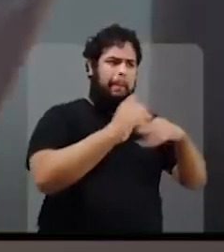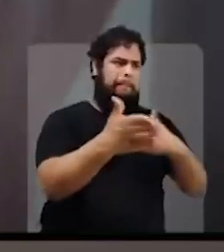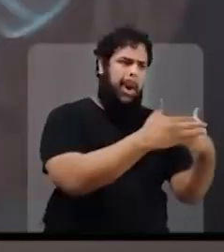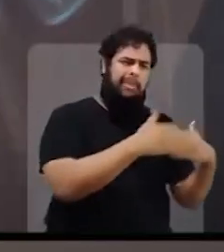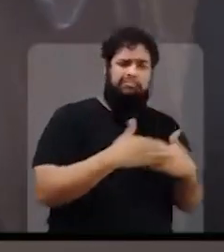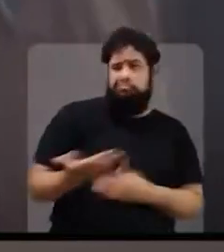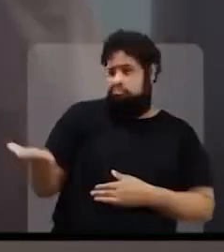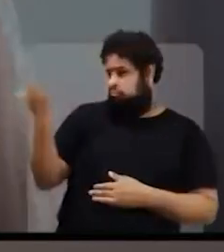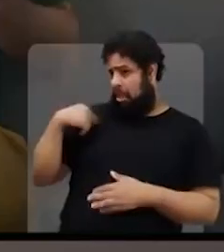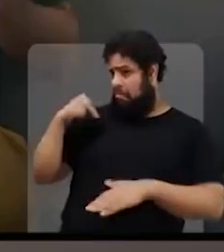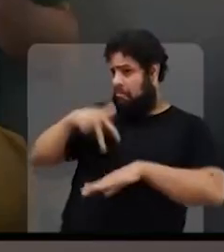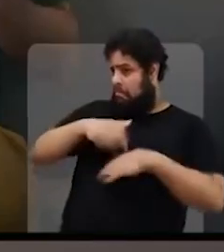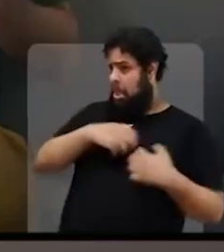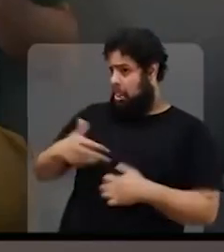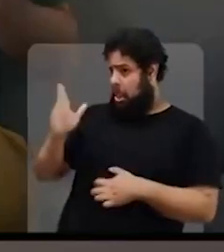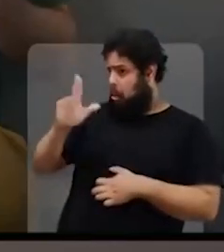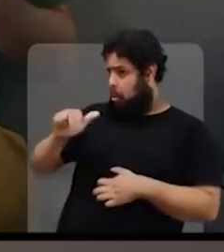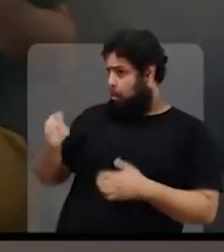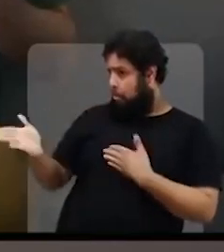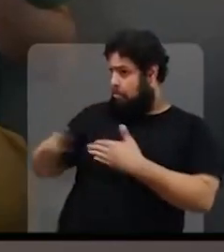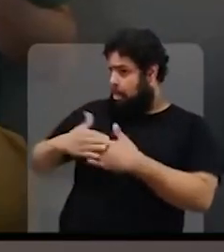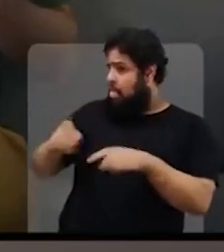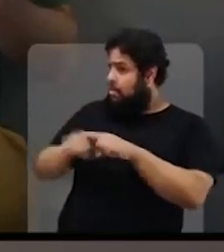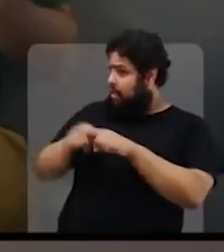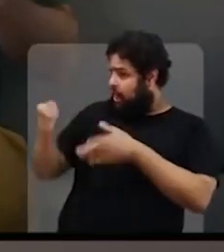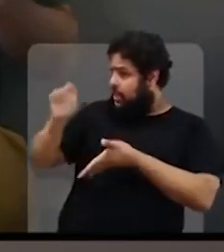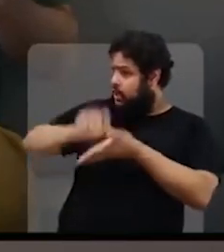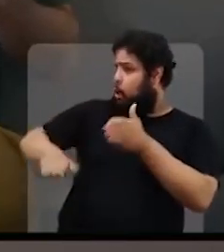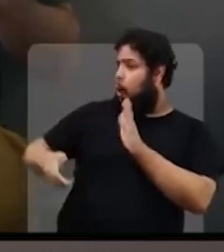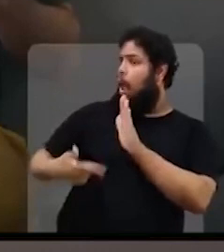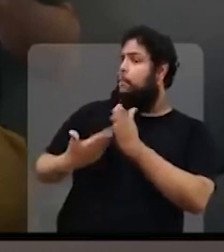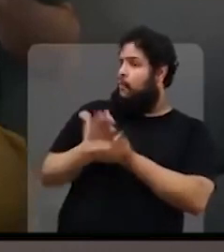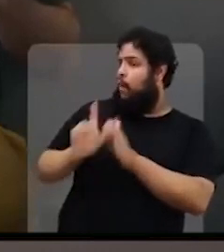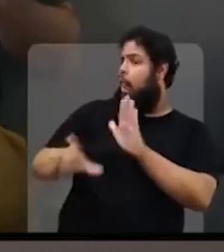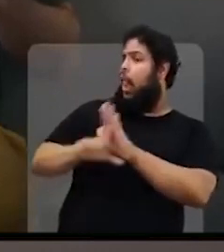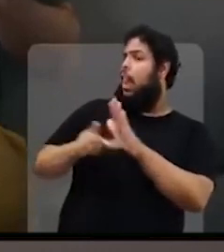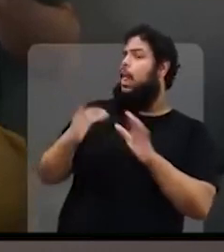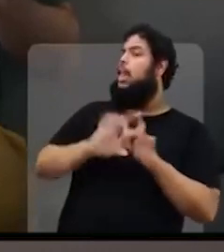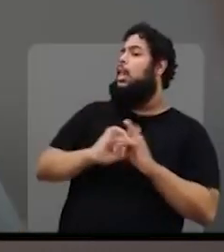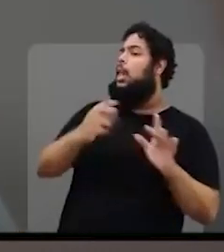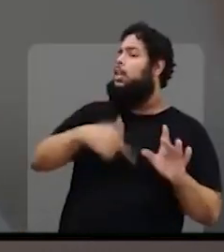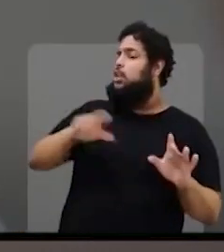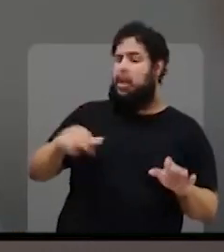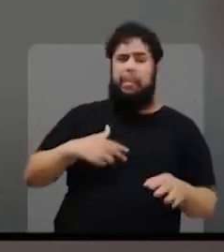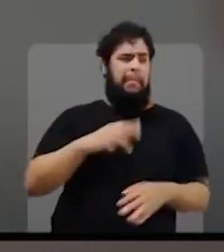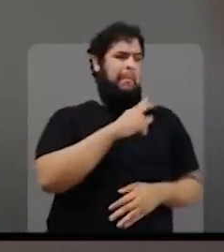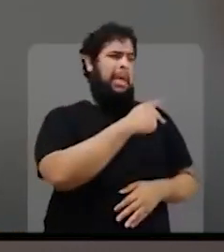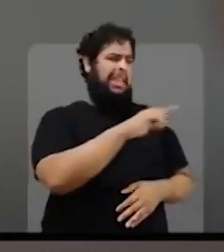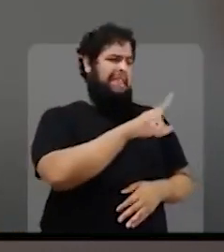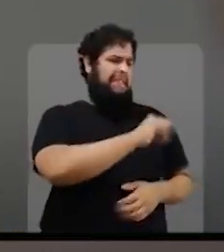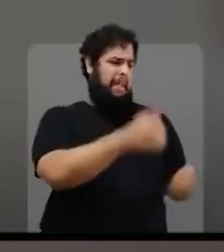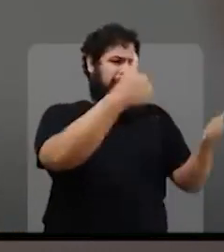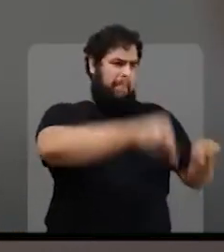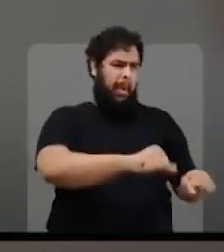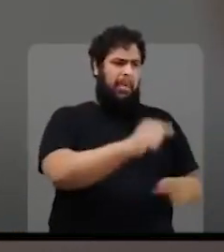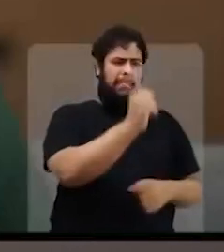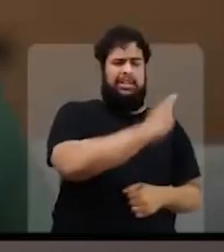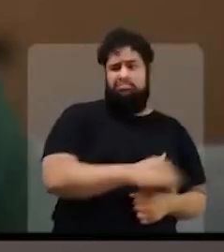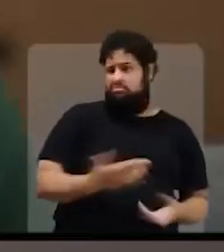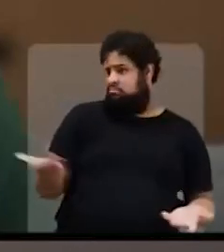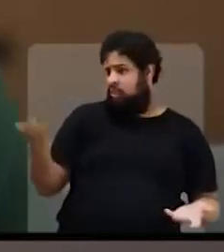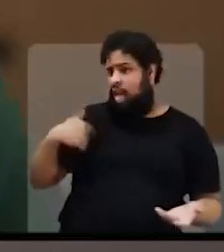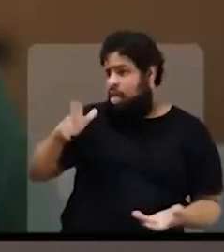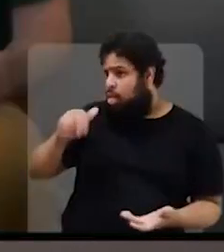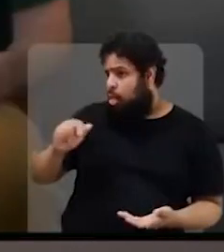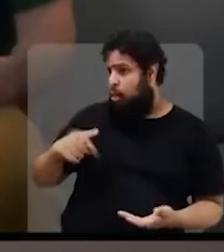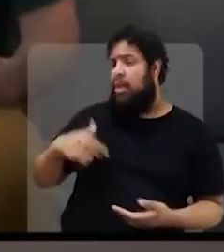fechar as igrejas. Ele foi presidente e nunca fechou. Inclusive foi o Lula que assinou a lei de liberdade religiosa. O PT vai quebrar o Brasil de novo.